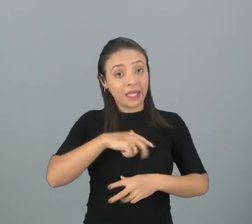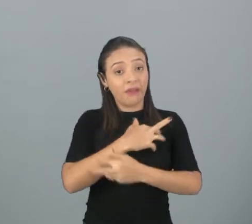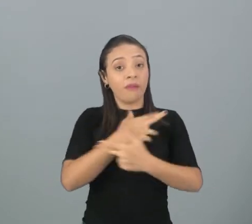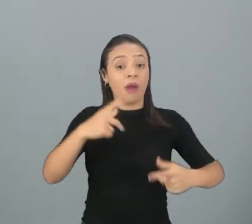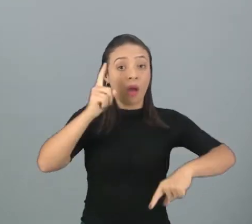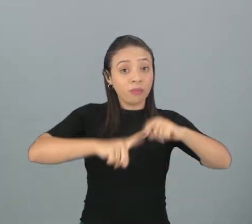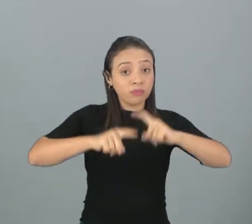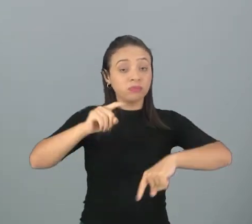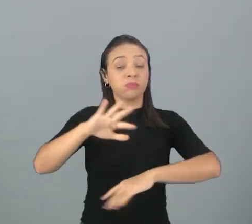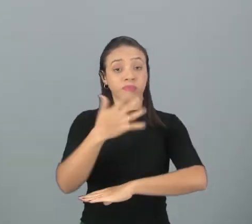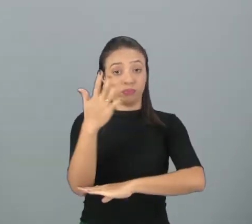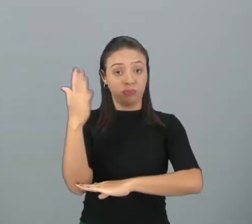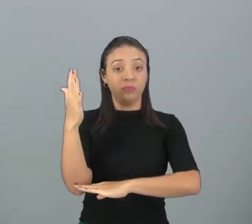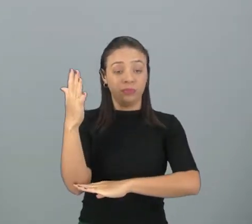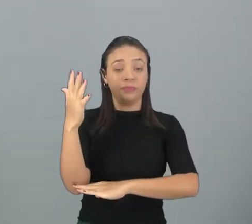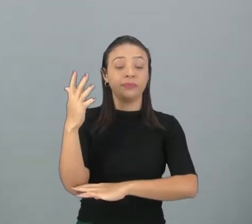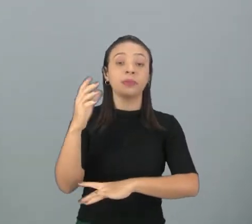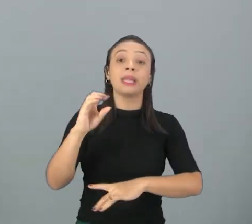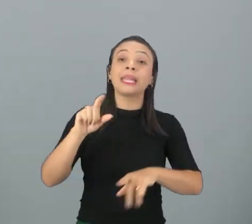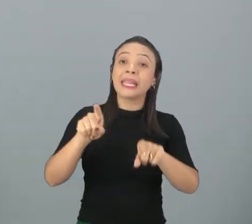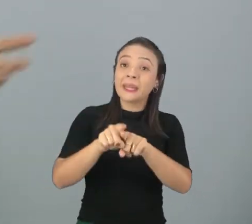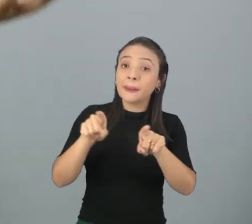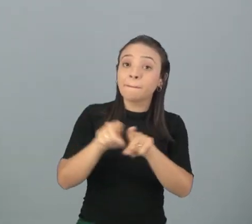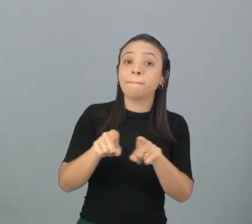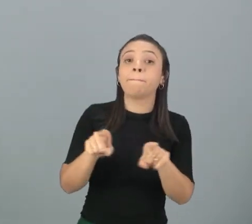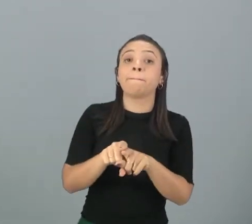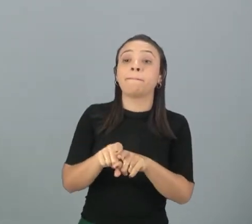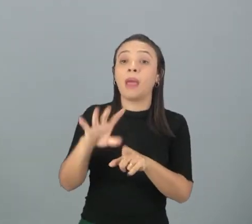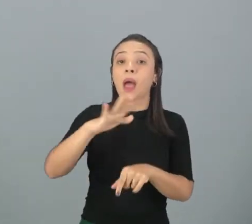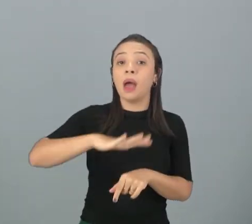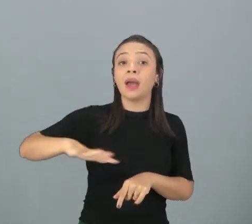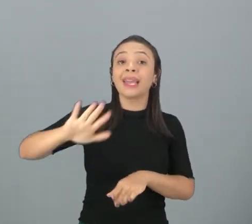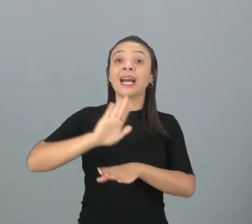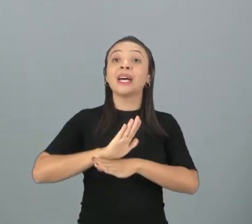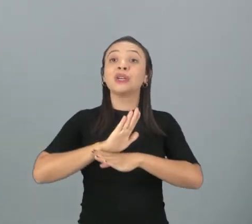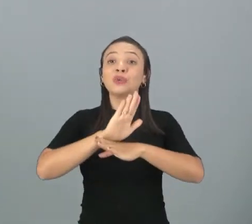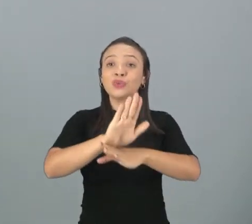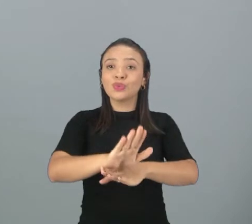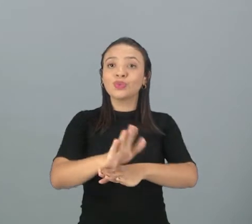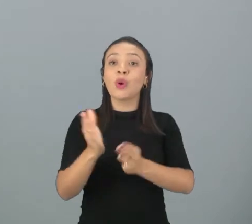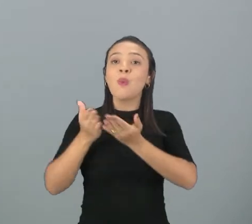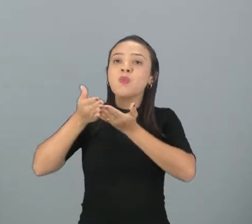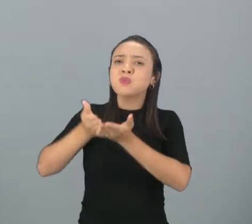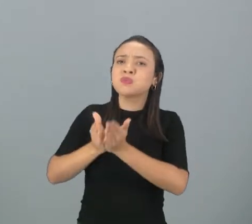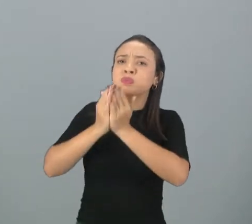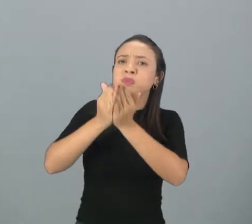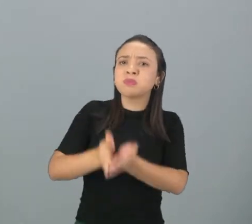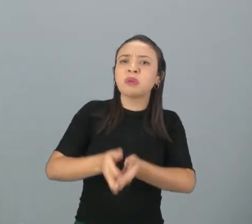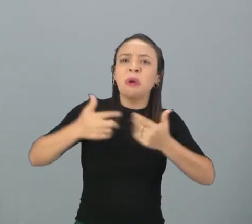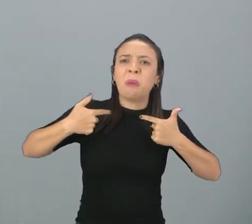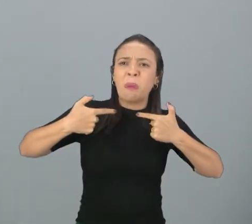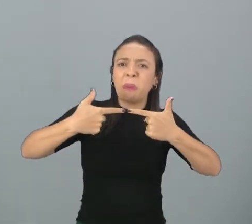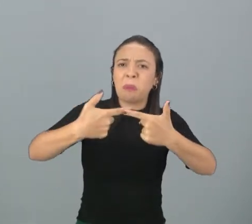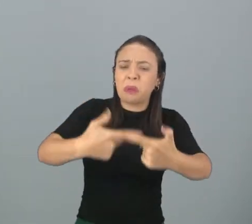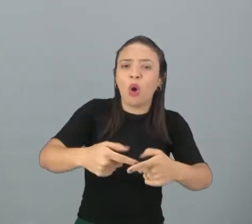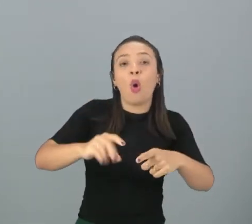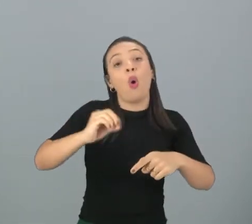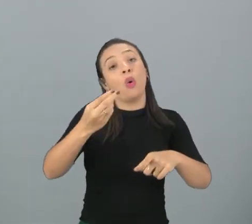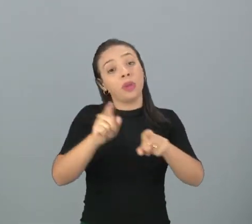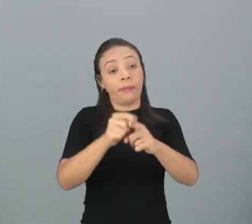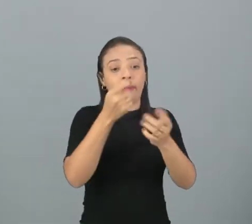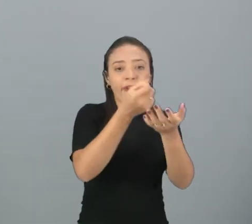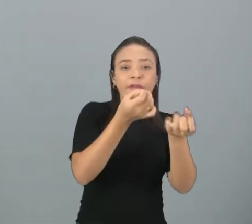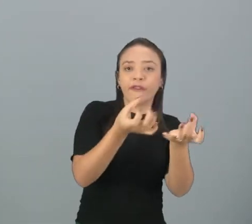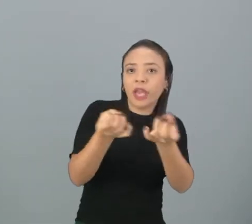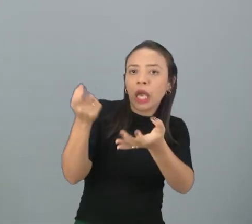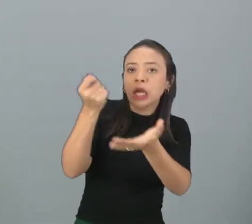naturais, seja por áreas que ajudam na circulação de navios de guerra ou navios comerciais da